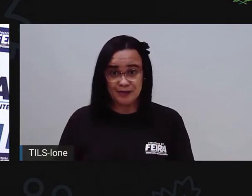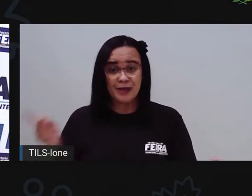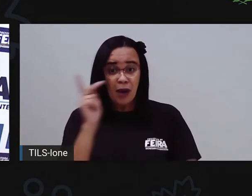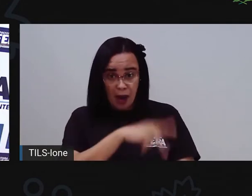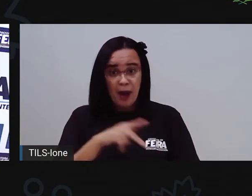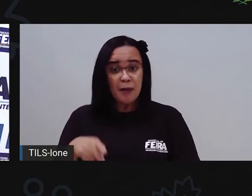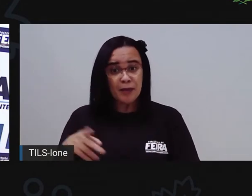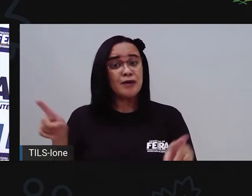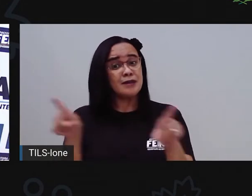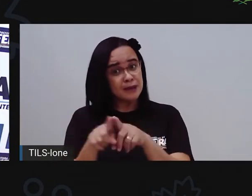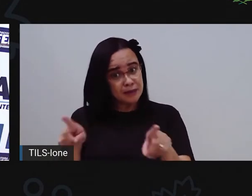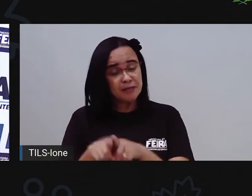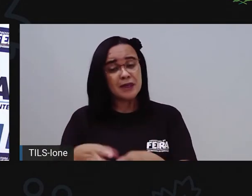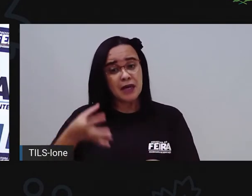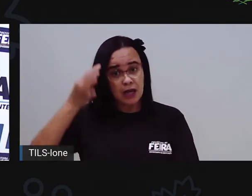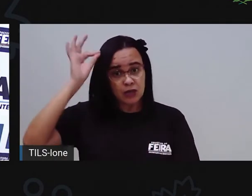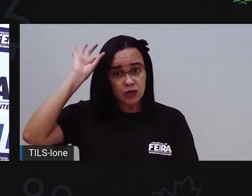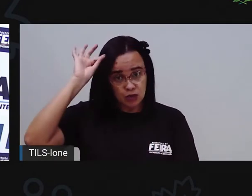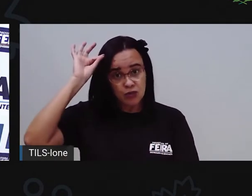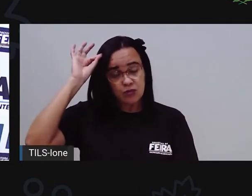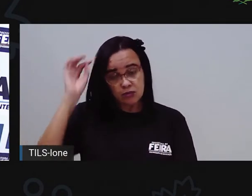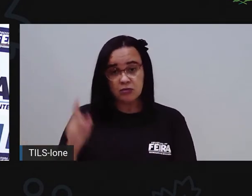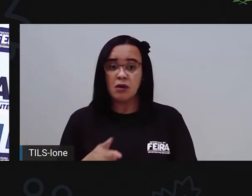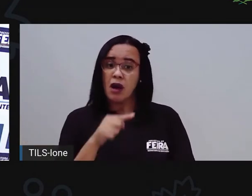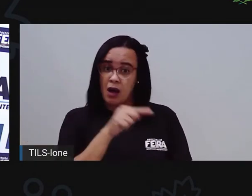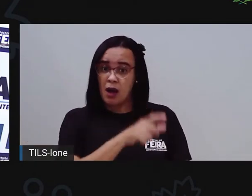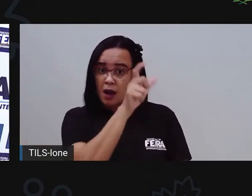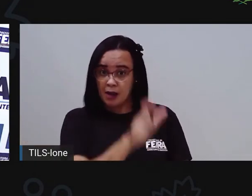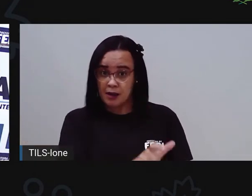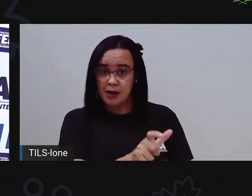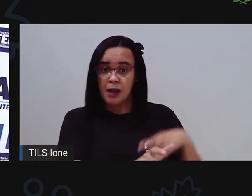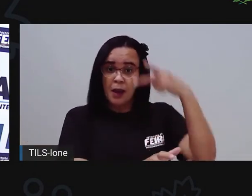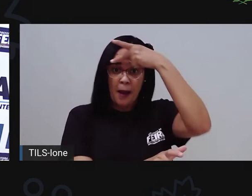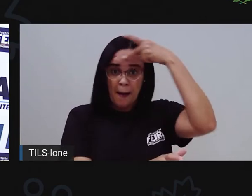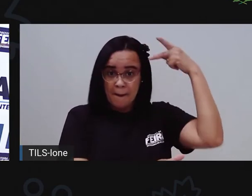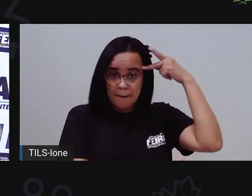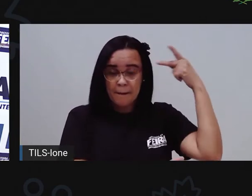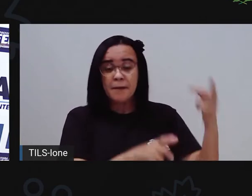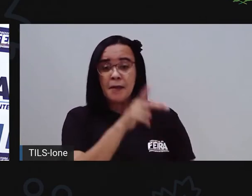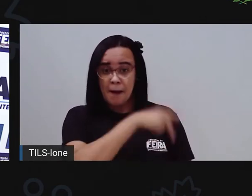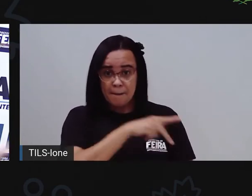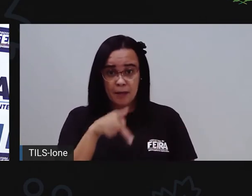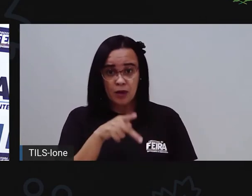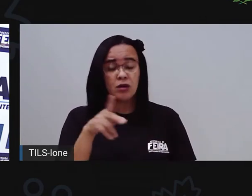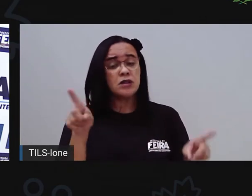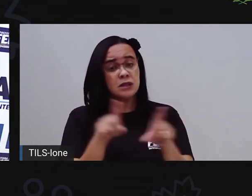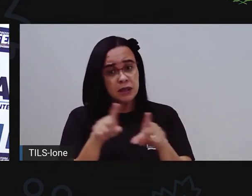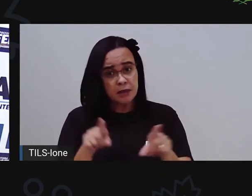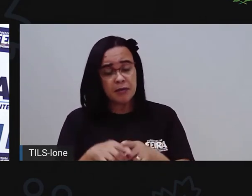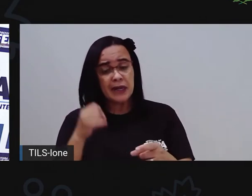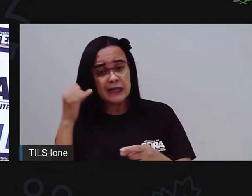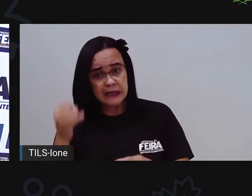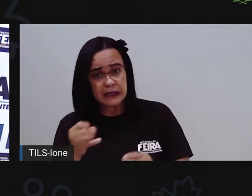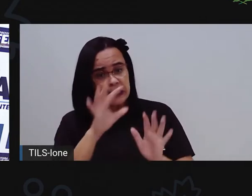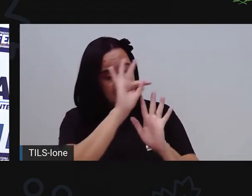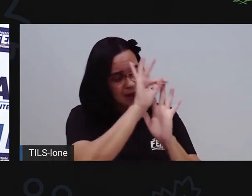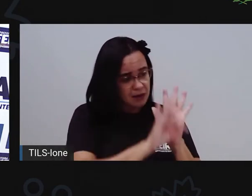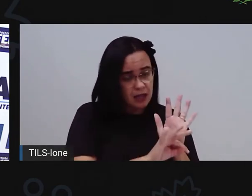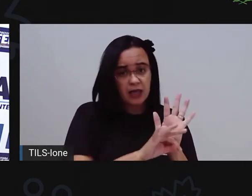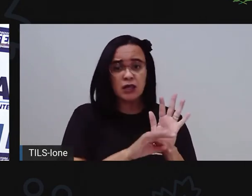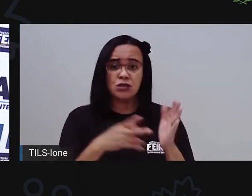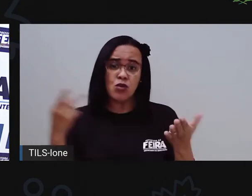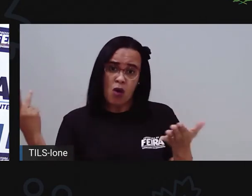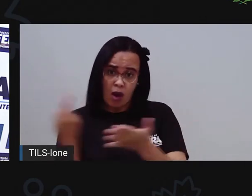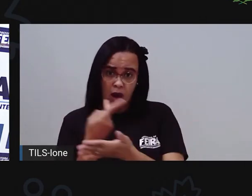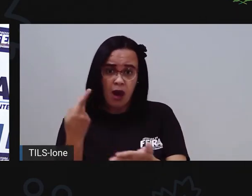A pró também é estudante. E quando a pró escreve algum texto, e aí o professor da pró fala, tem que rever isso aqui. Aí